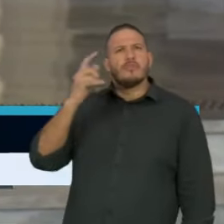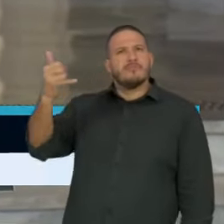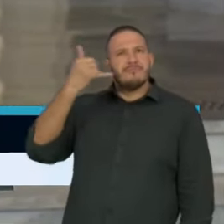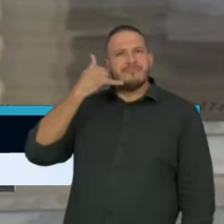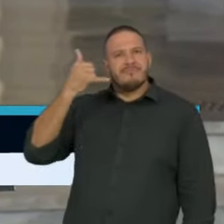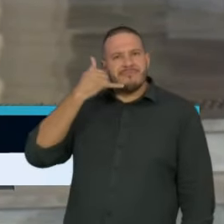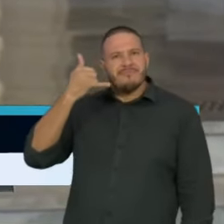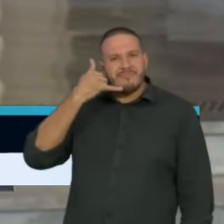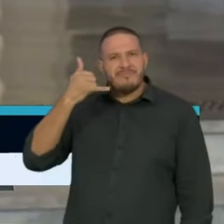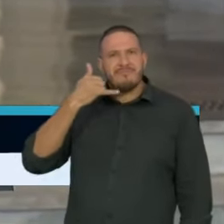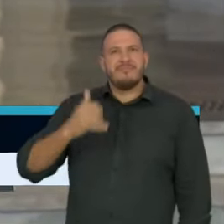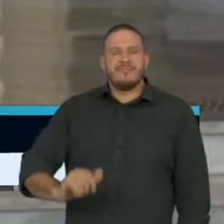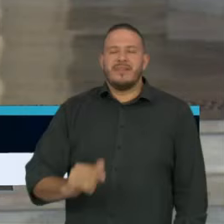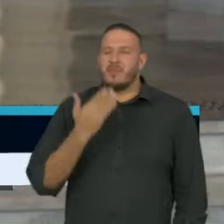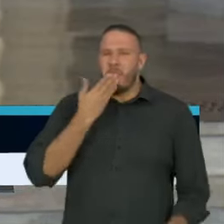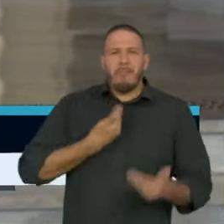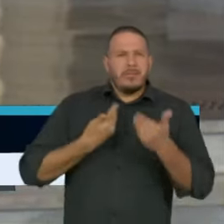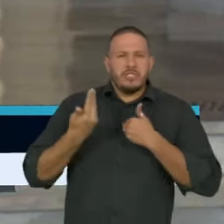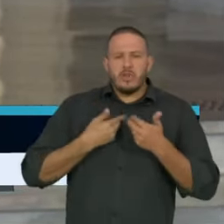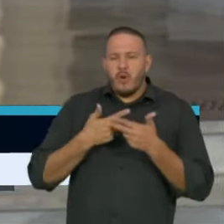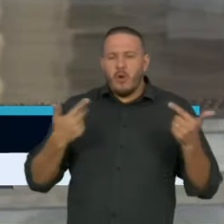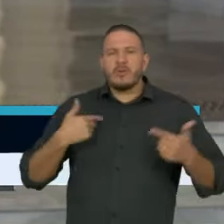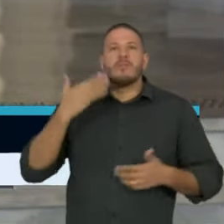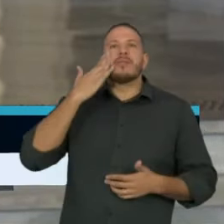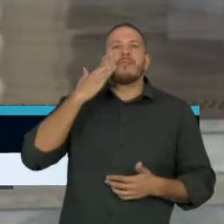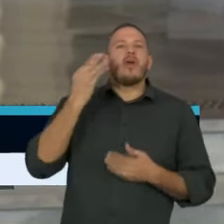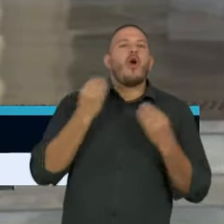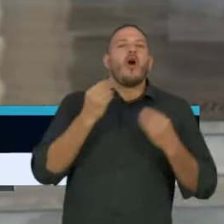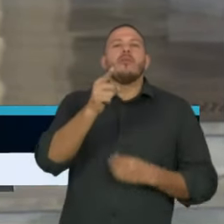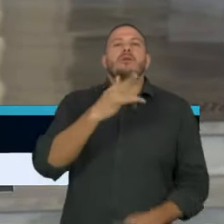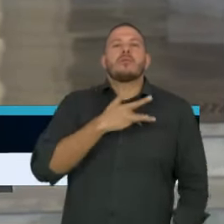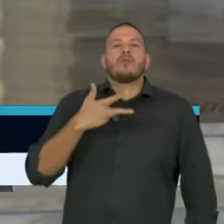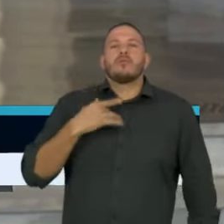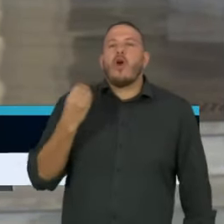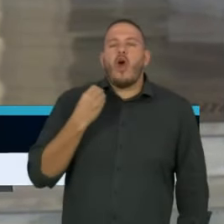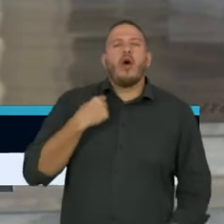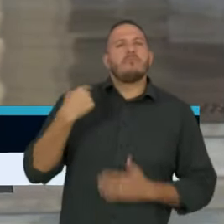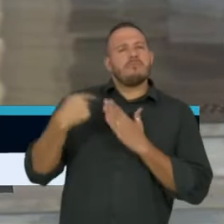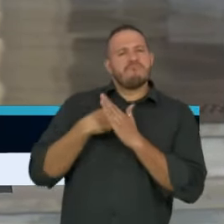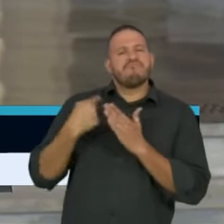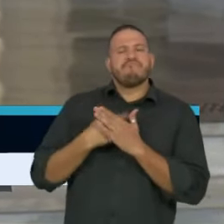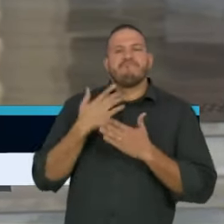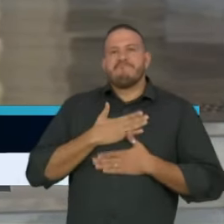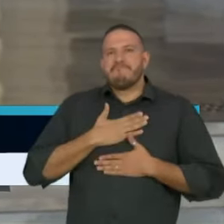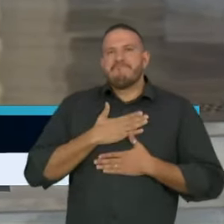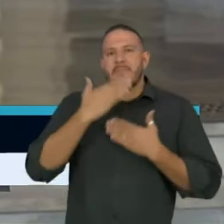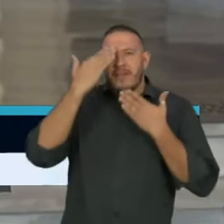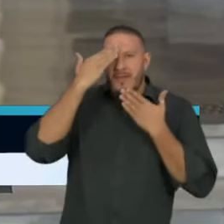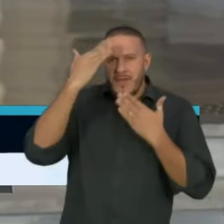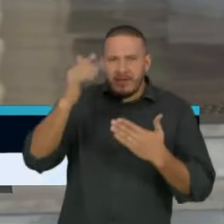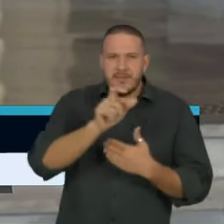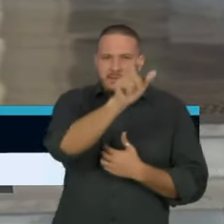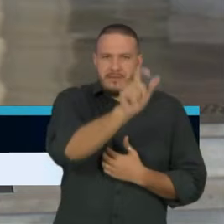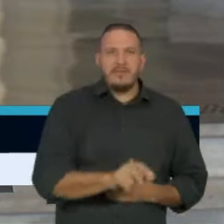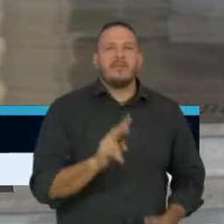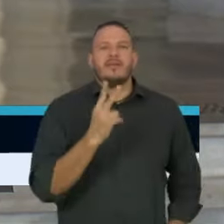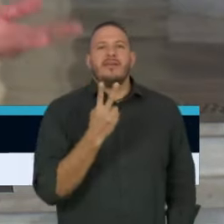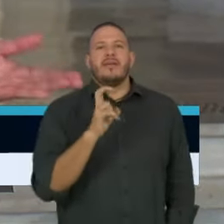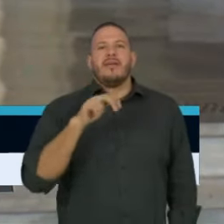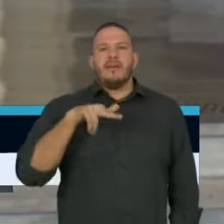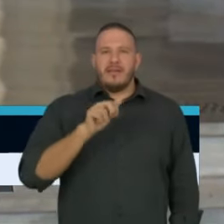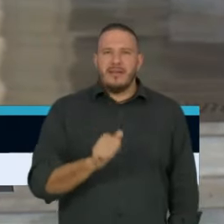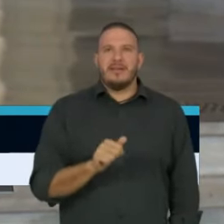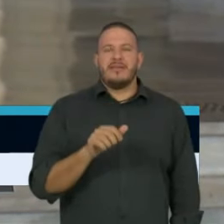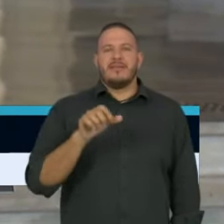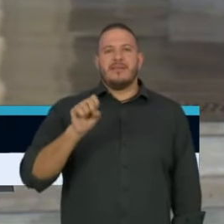não vai pedir coisas para saber como o amigo estava. Agradecimento muito especial para a Helena Sato, você